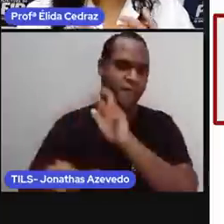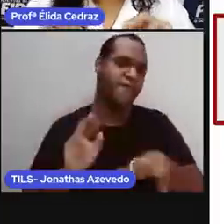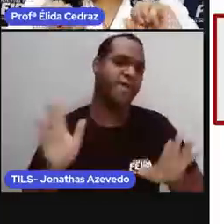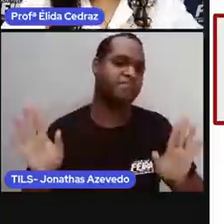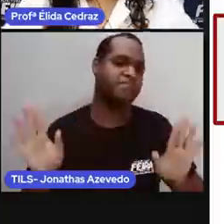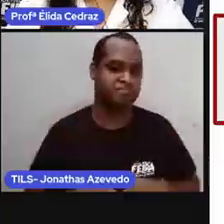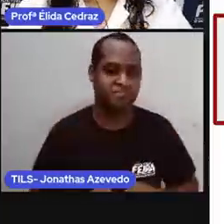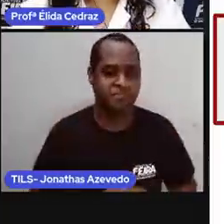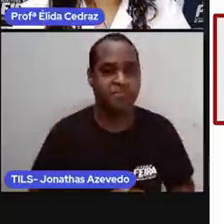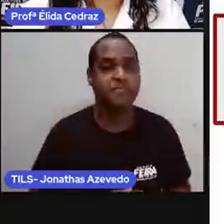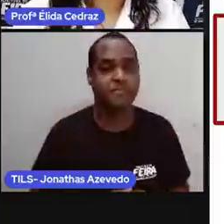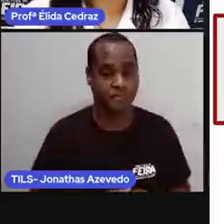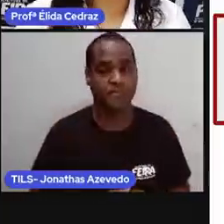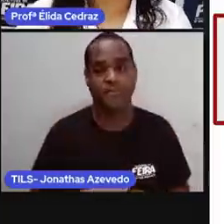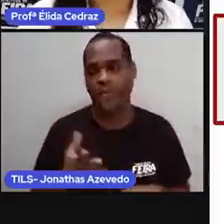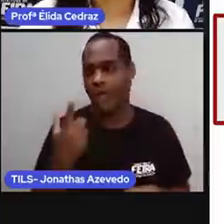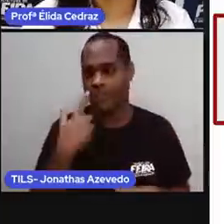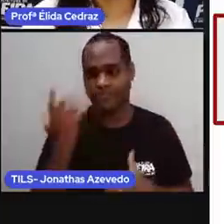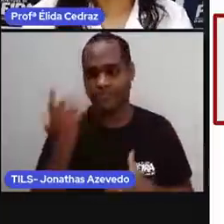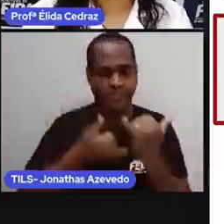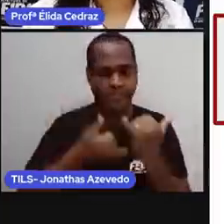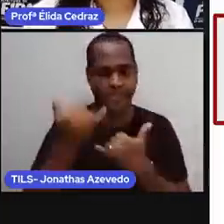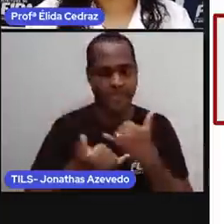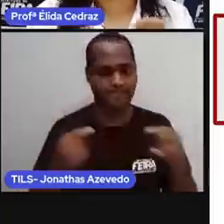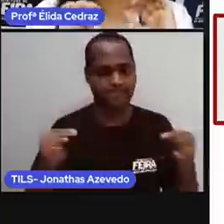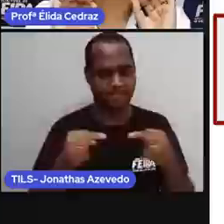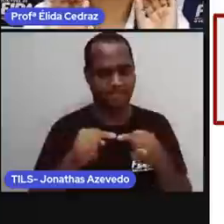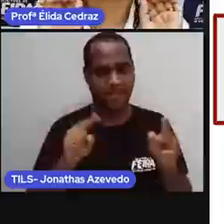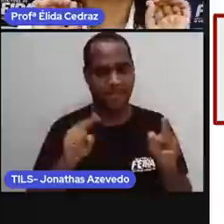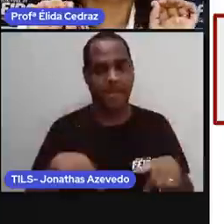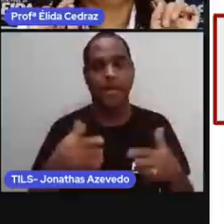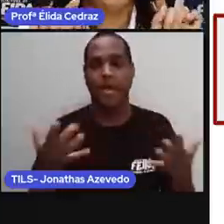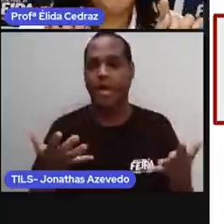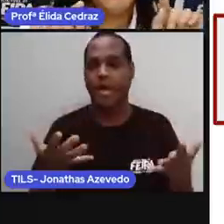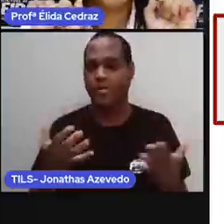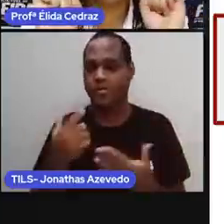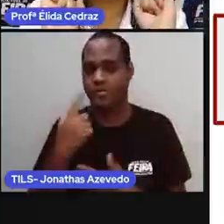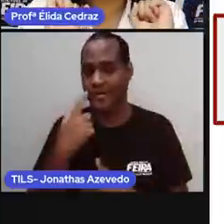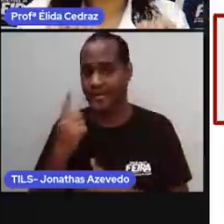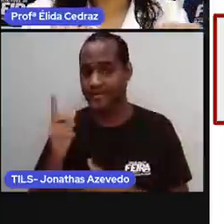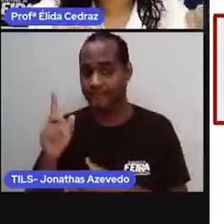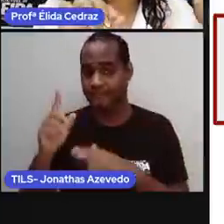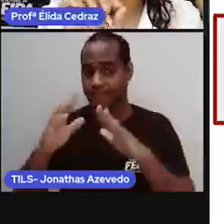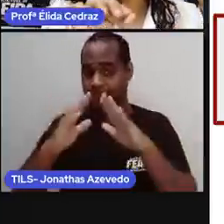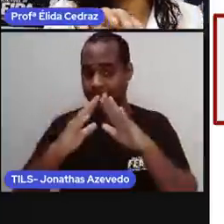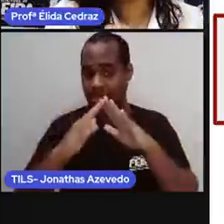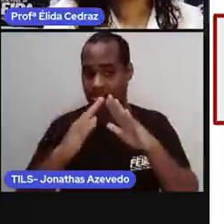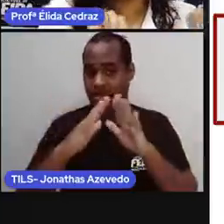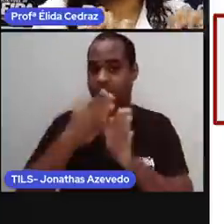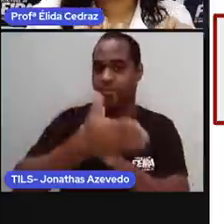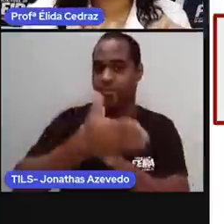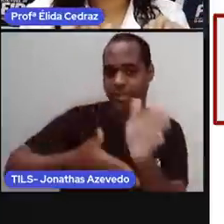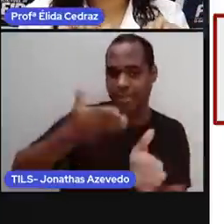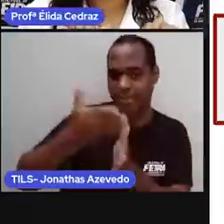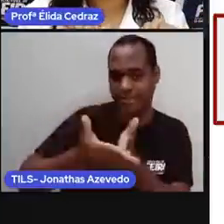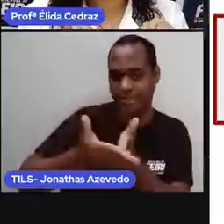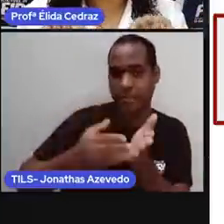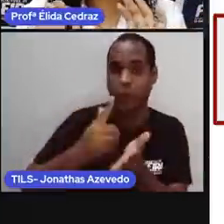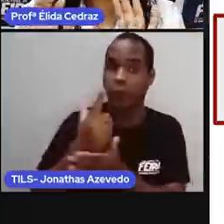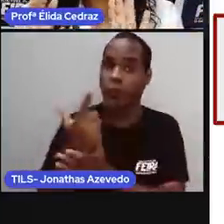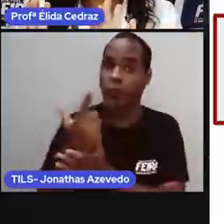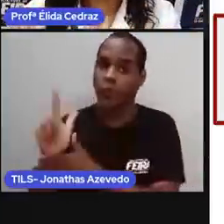A Pró trouxe esse joguinho. Aqui tem animais domésticos e animais silvestres.